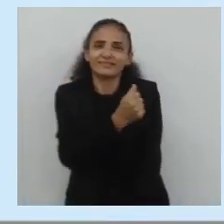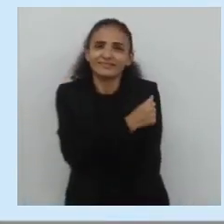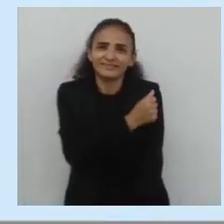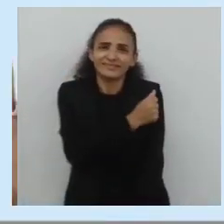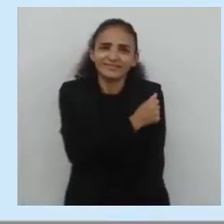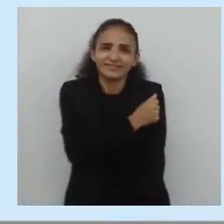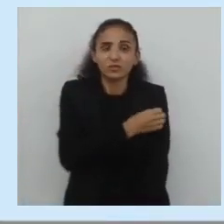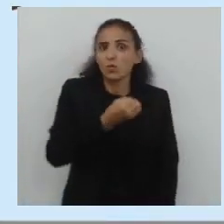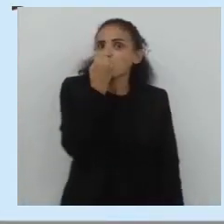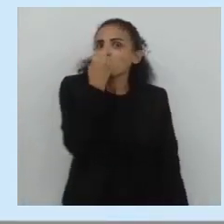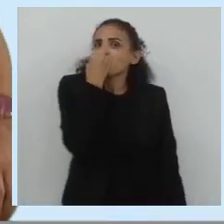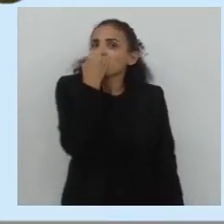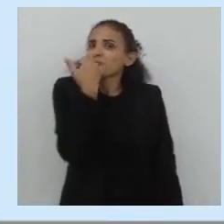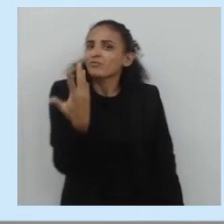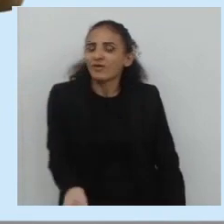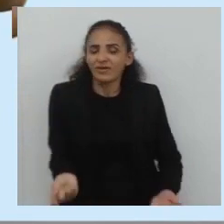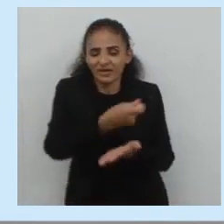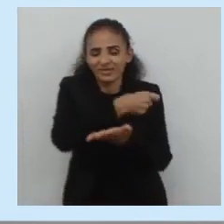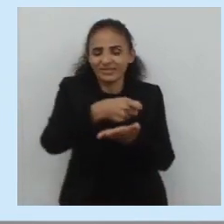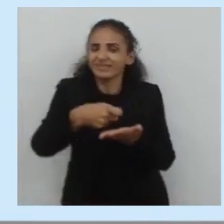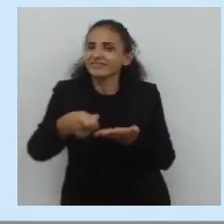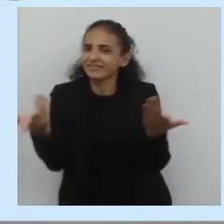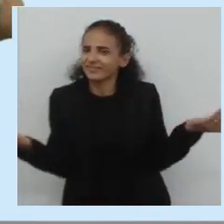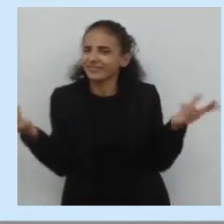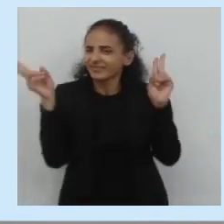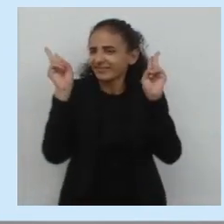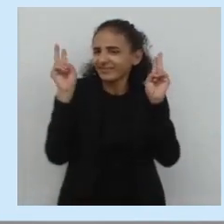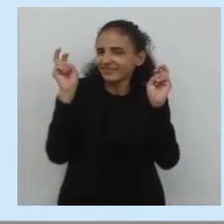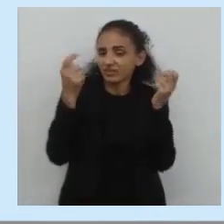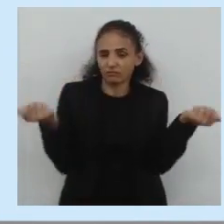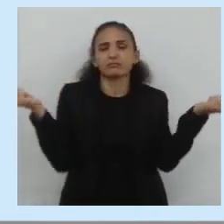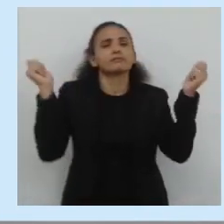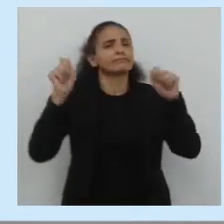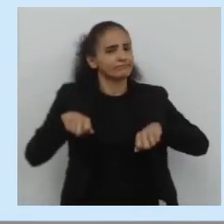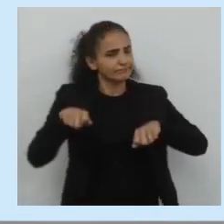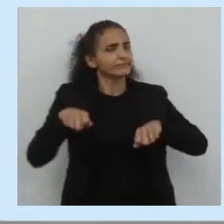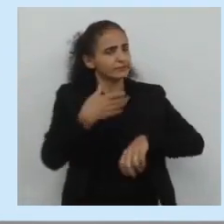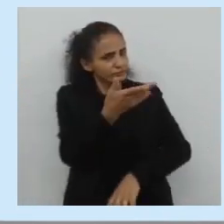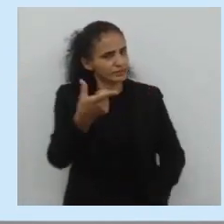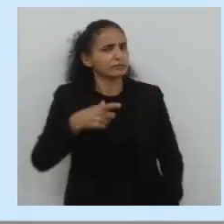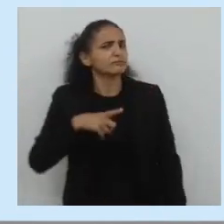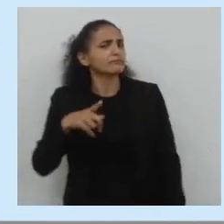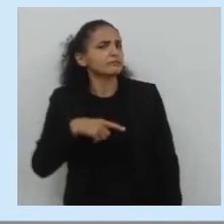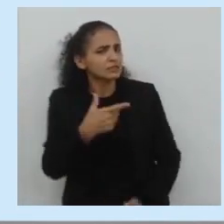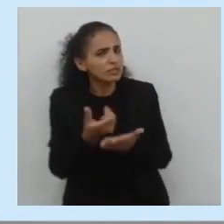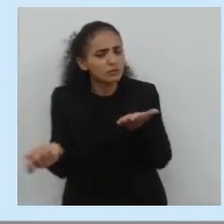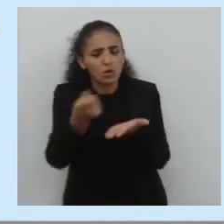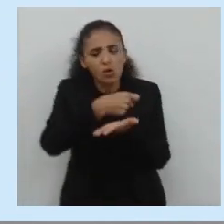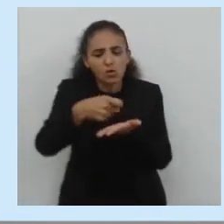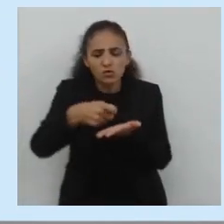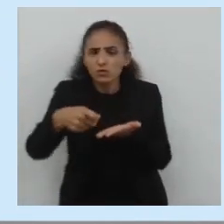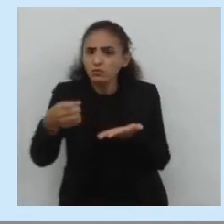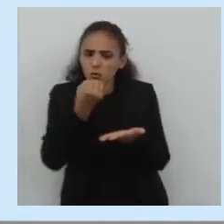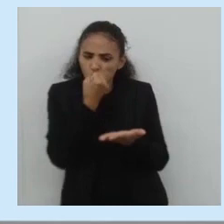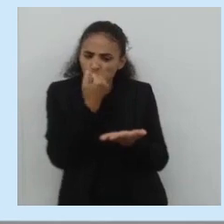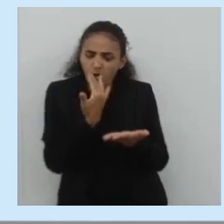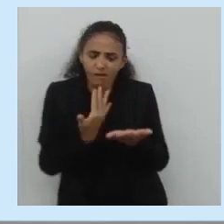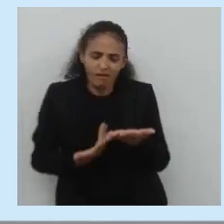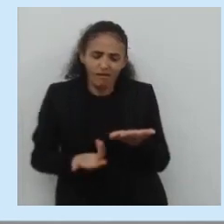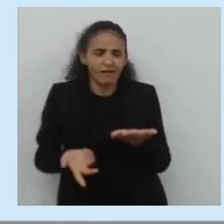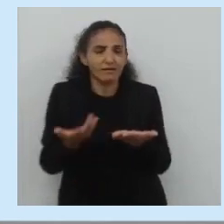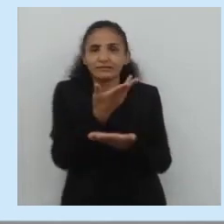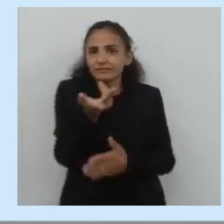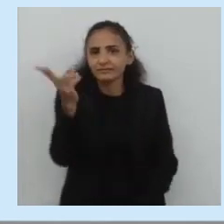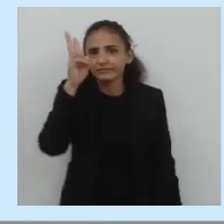estudante um bom escritor, entre aspas, ou seja, a capacidade de escrever bem o seu texto.